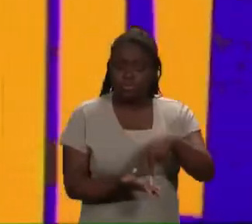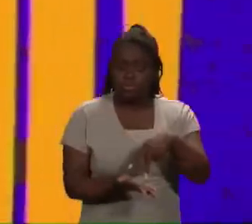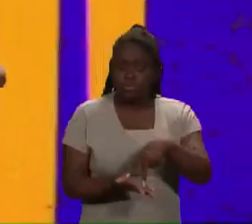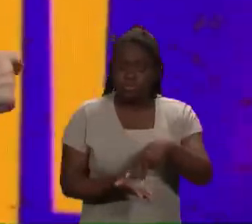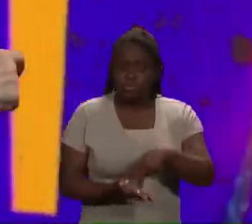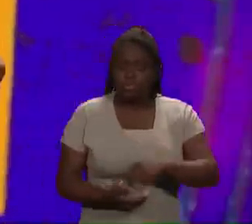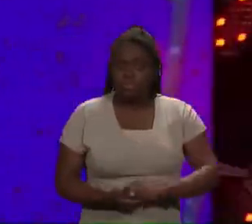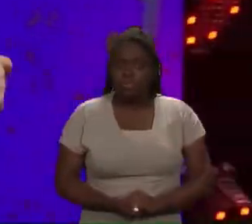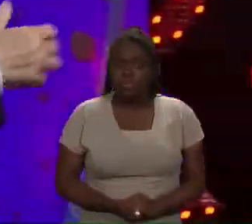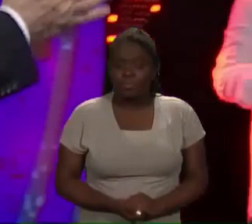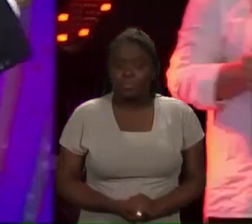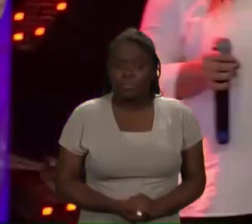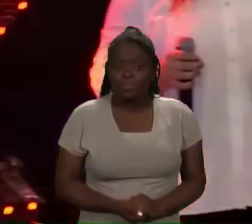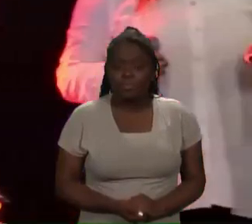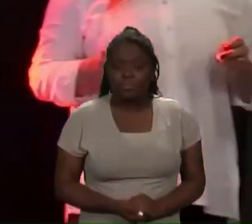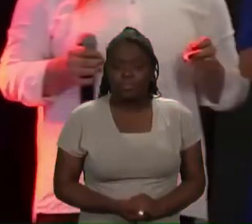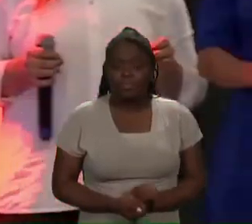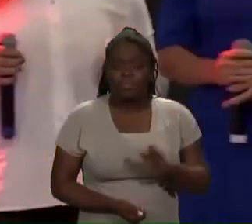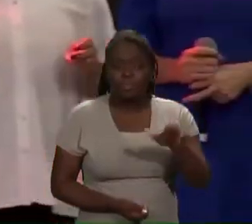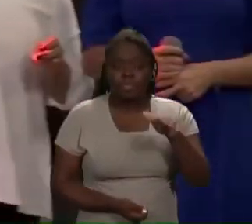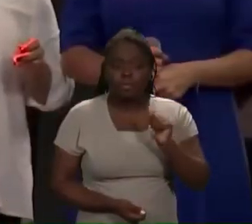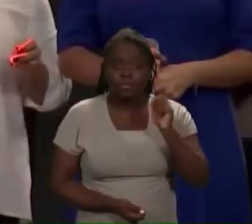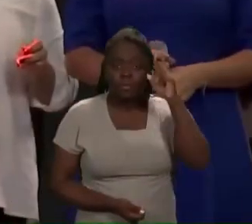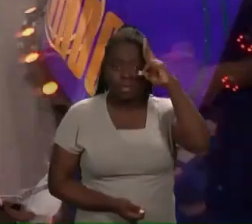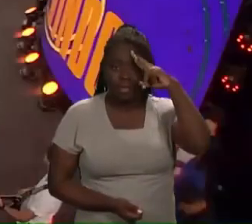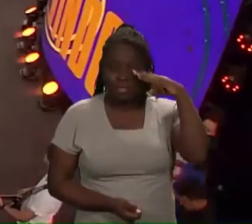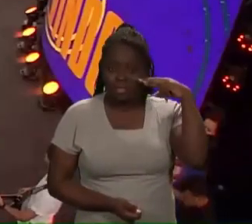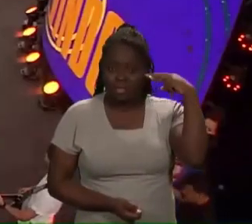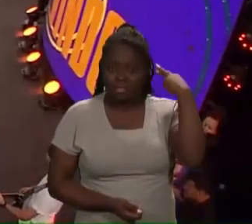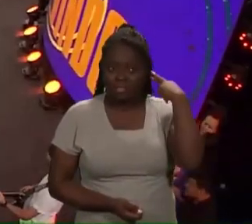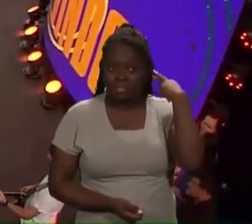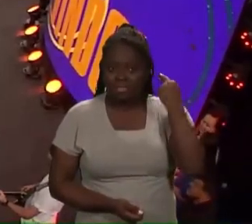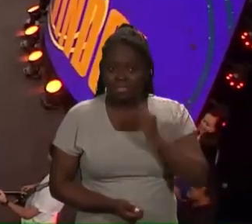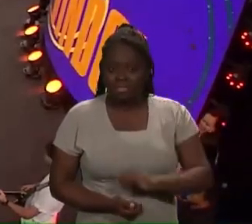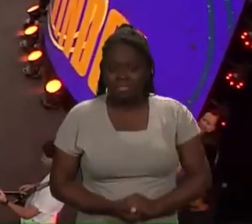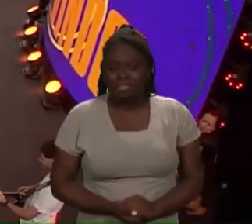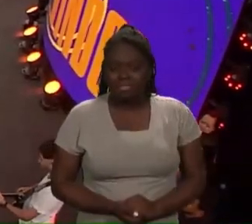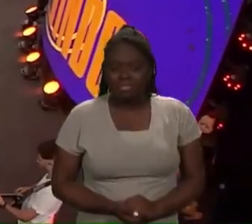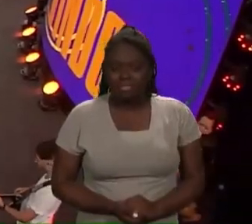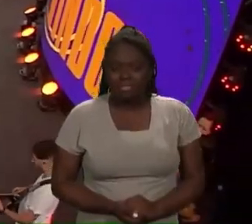pé. Eu queria chamar a minha Renata aqui à frente. Vem cá, Renata.